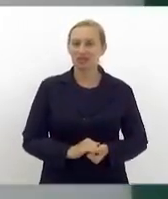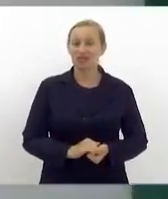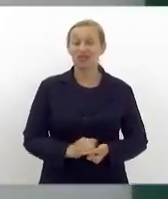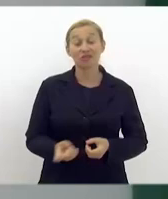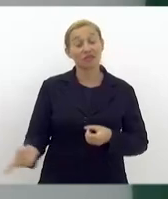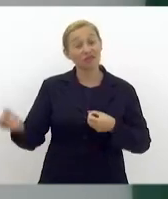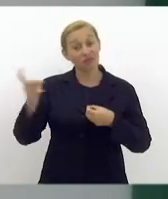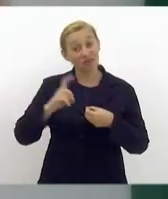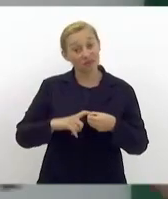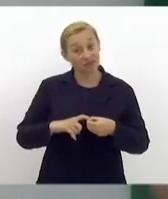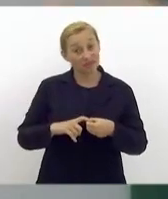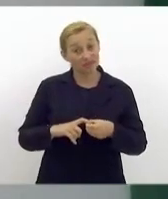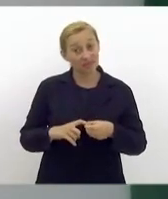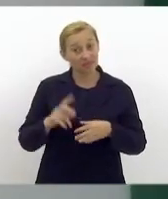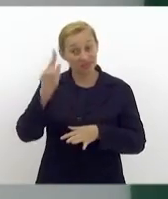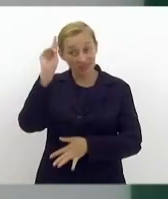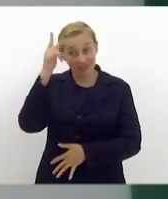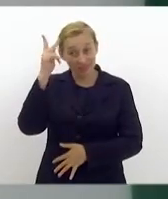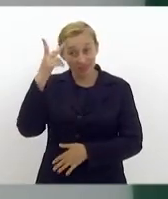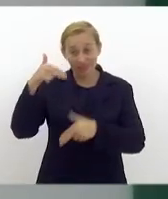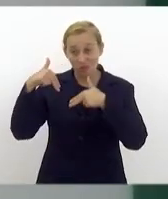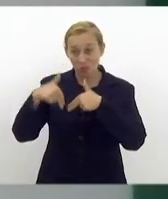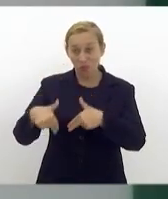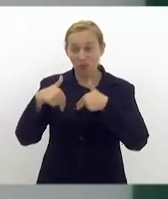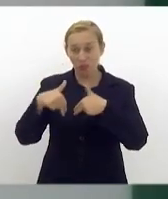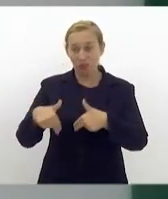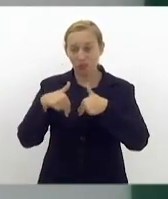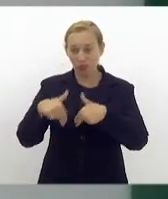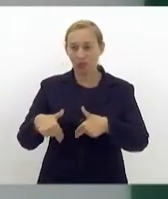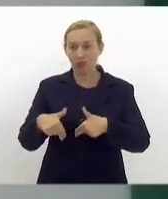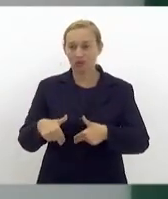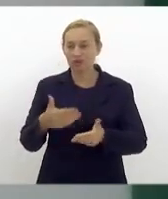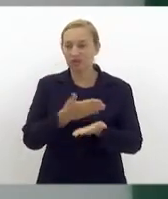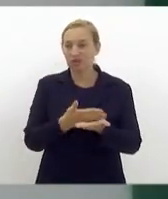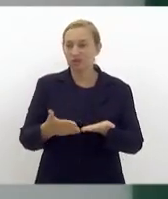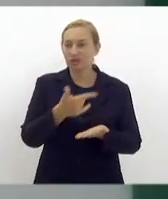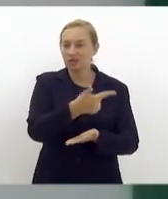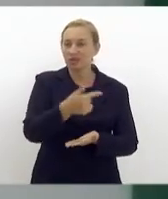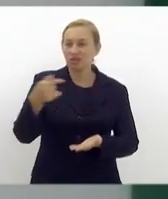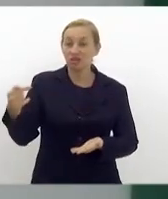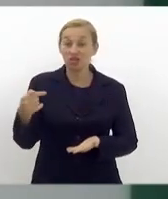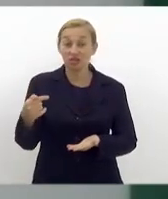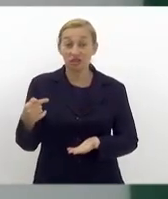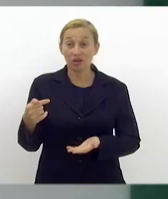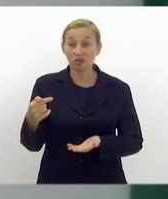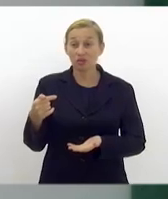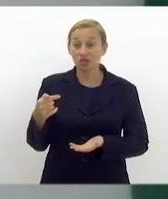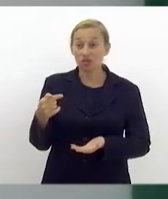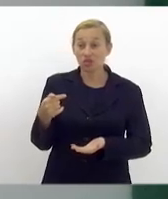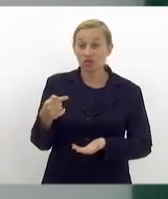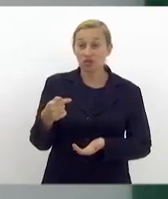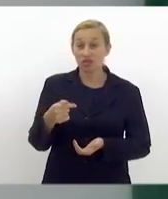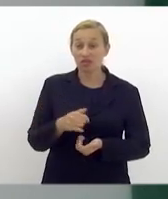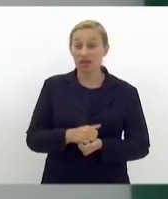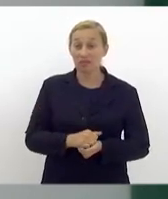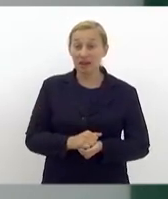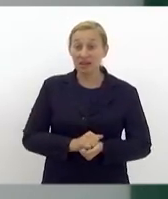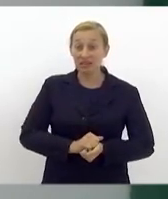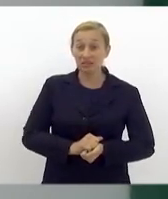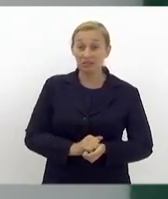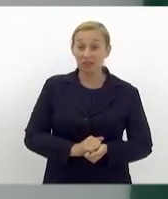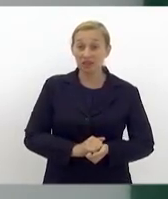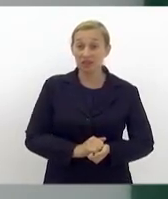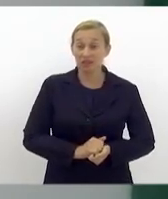voltando para a história do meu ativismo, começou em 2019, e eu prometi para o meu